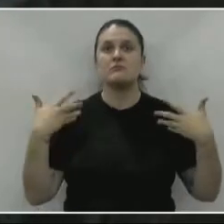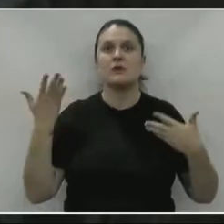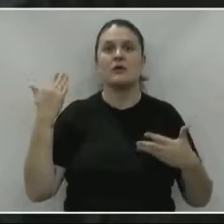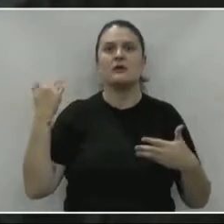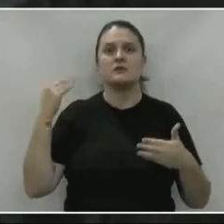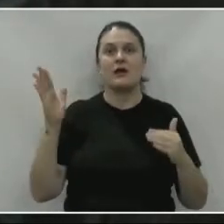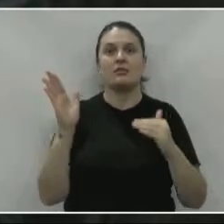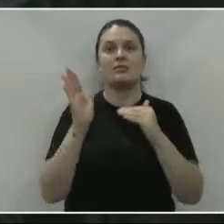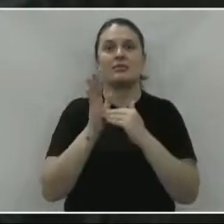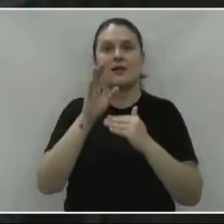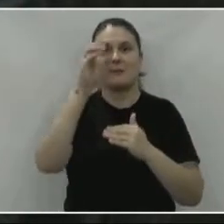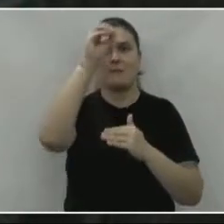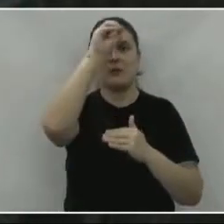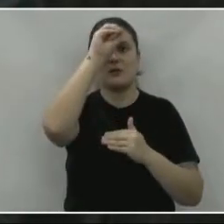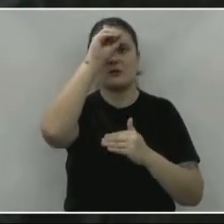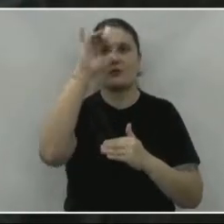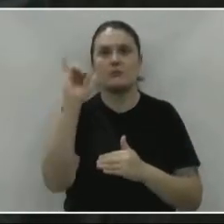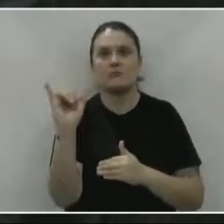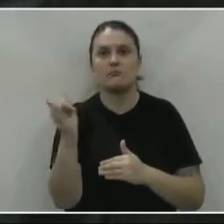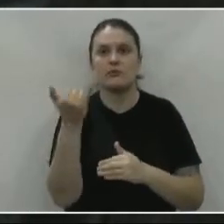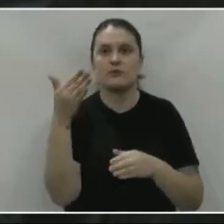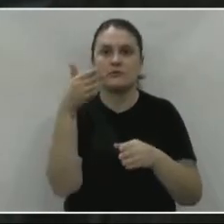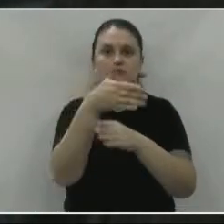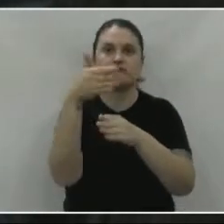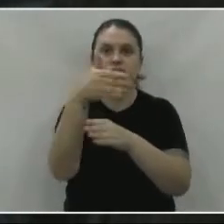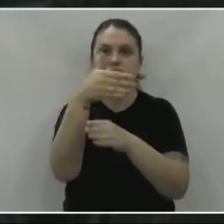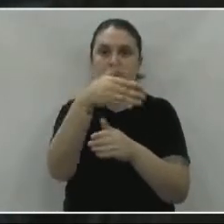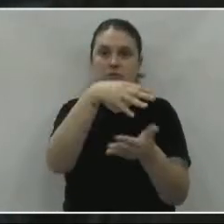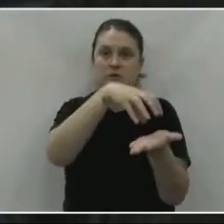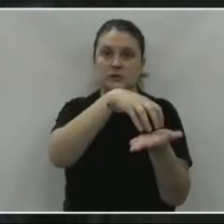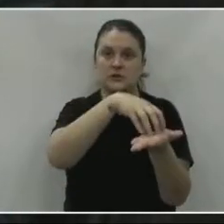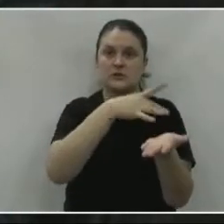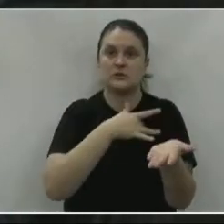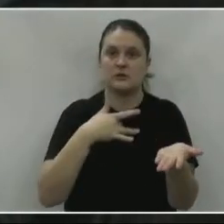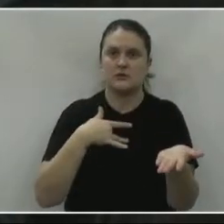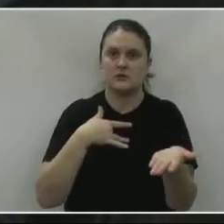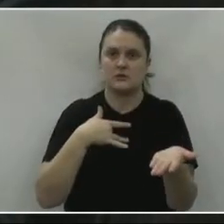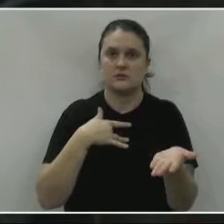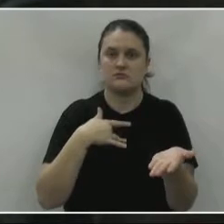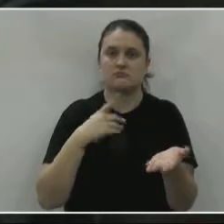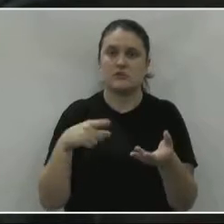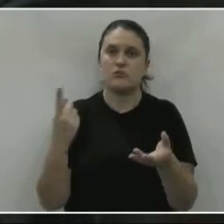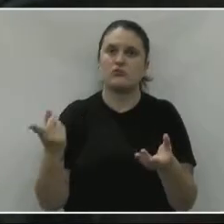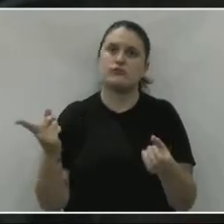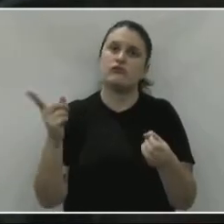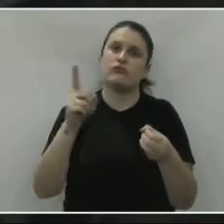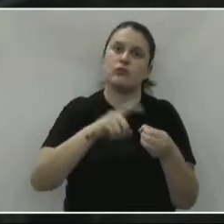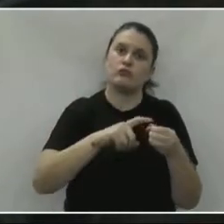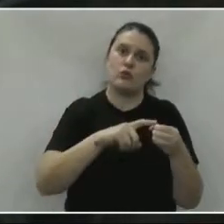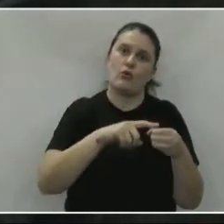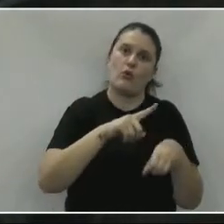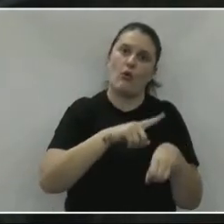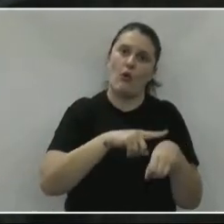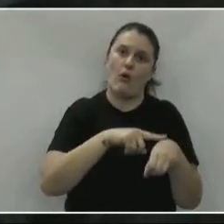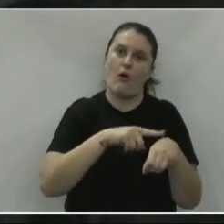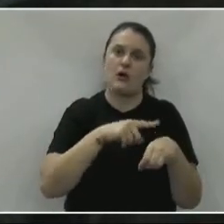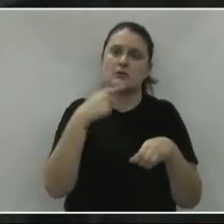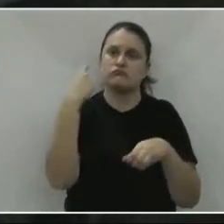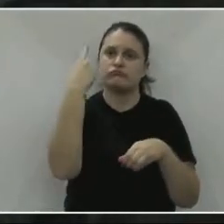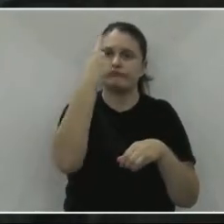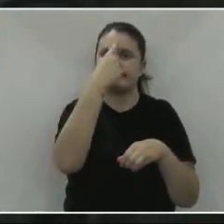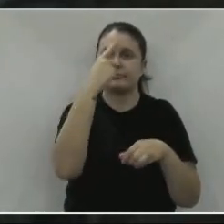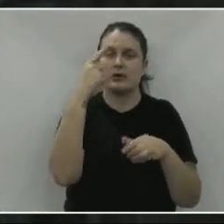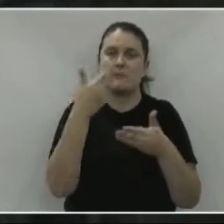os bairros circunvizinhos e eu pedi também que fosse implantada uma farmácia naquele local,